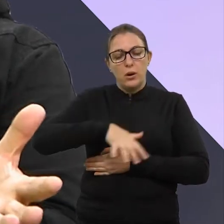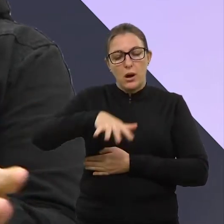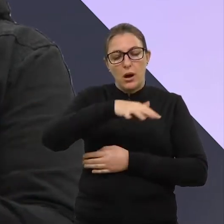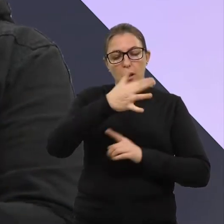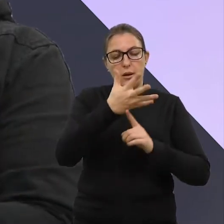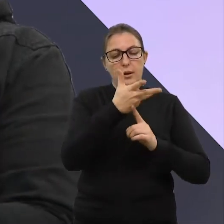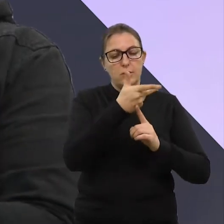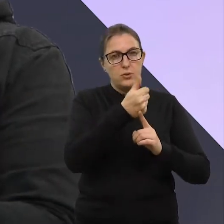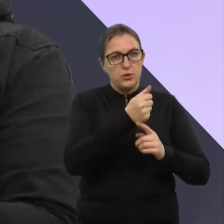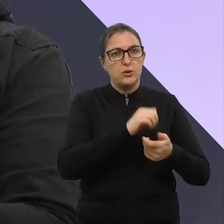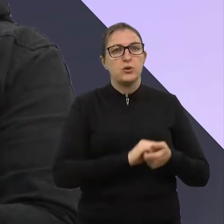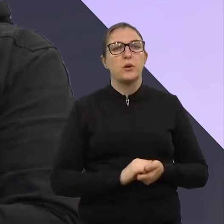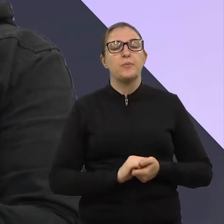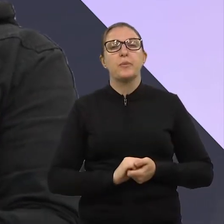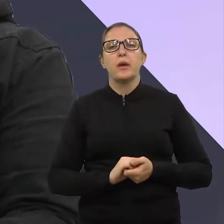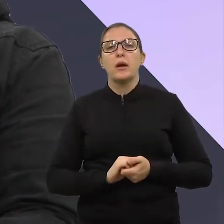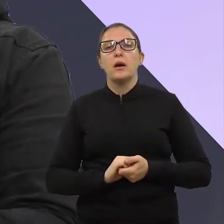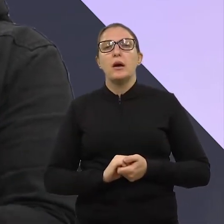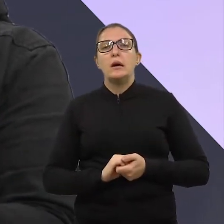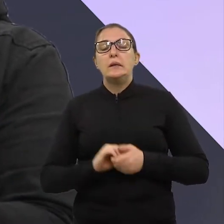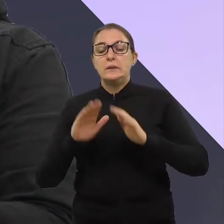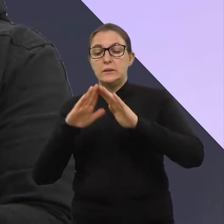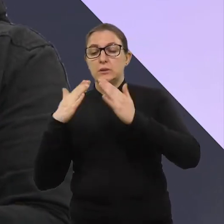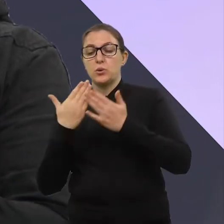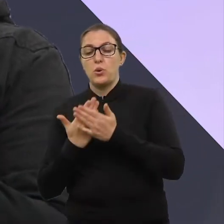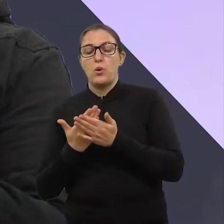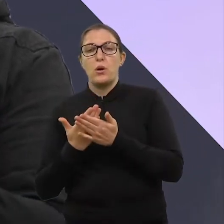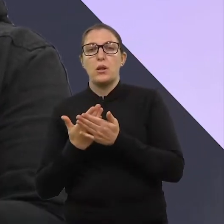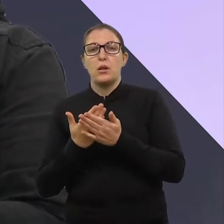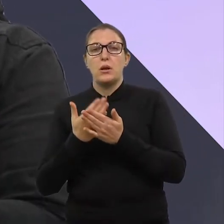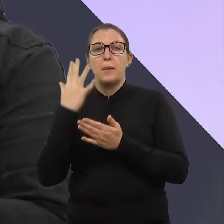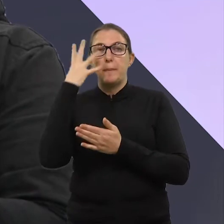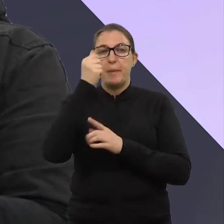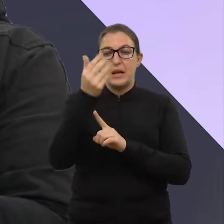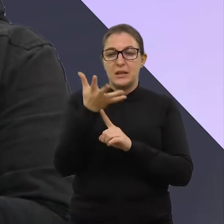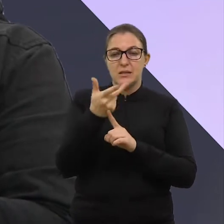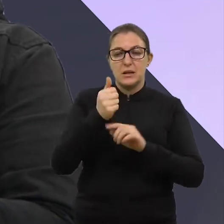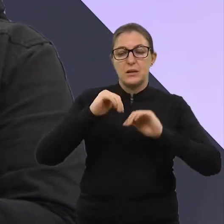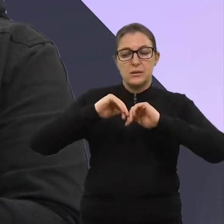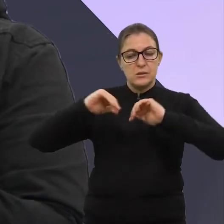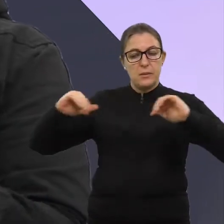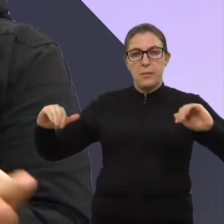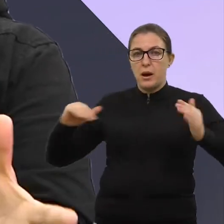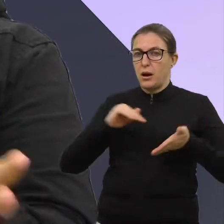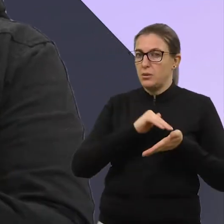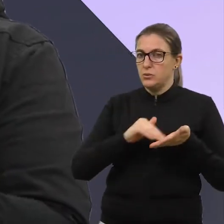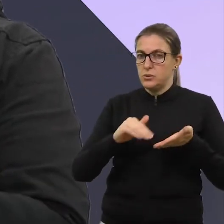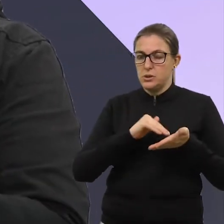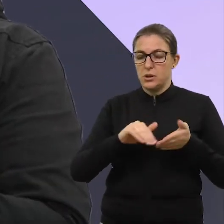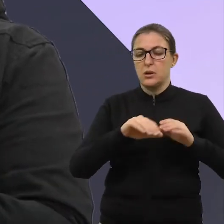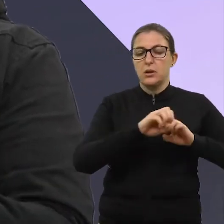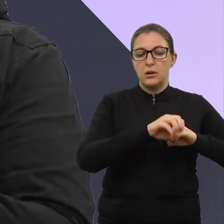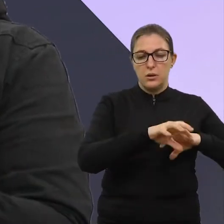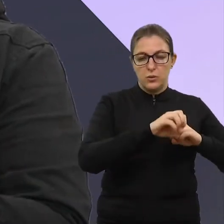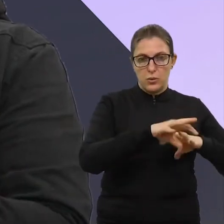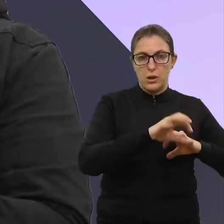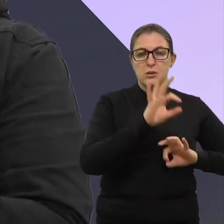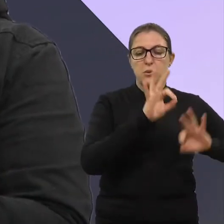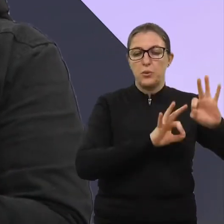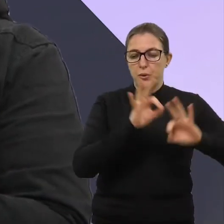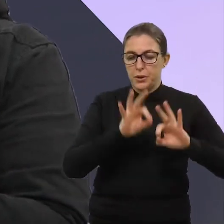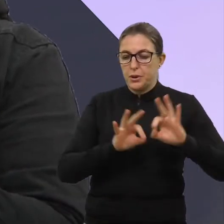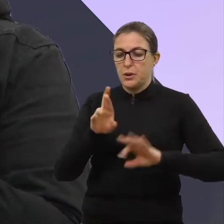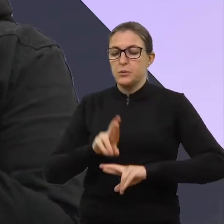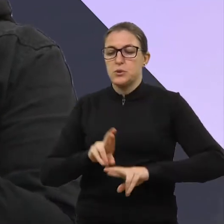todo mundo já sabe, o Belas Artes não está mais na Secretaria da Educação, né? Deixo um abraço para a Secretaria Maninha. Fizemos uma série de reuniões iniciais para que isso